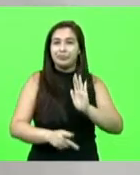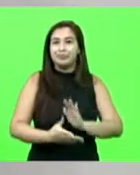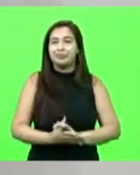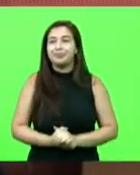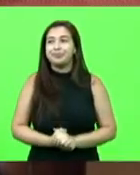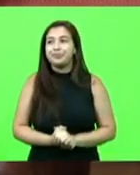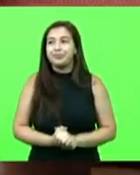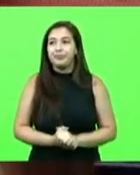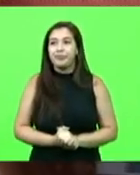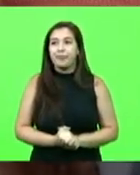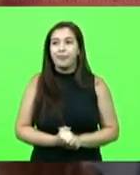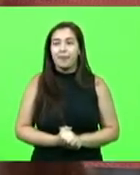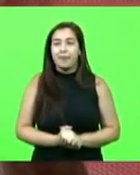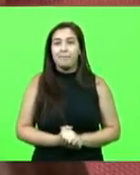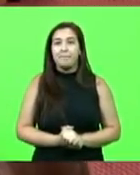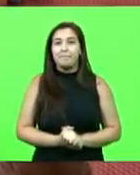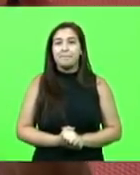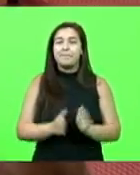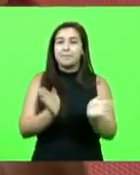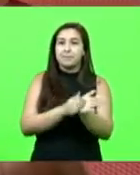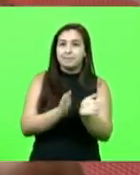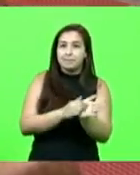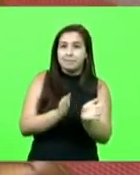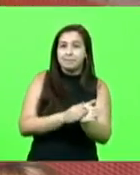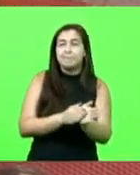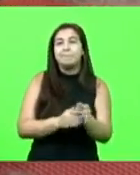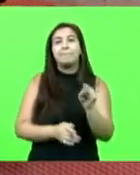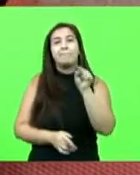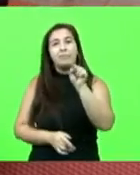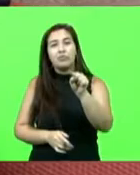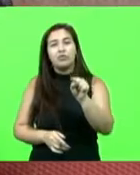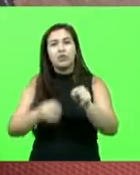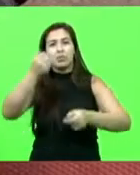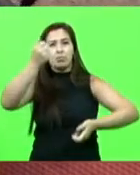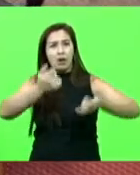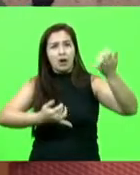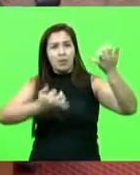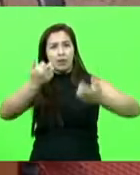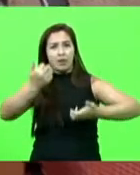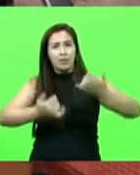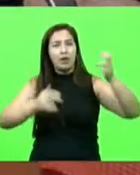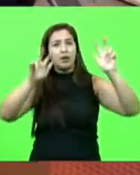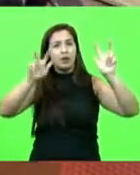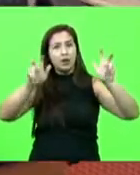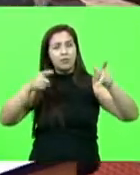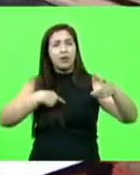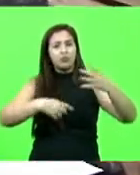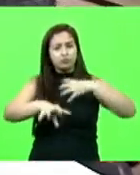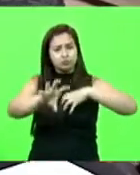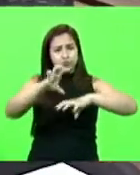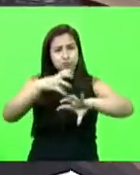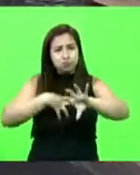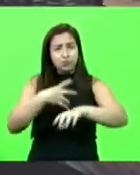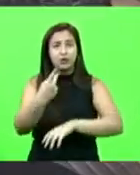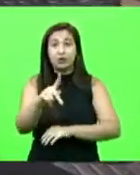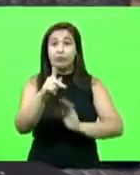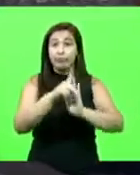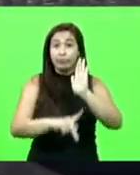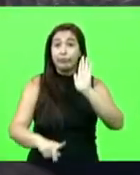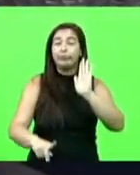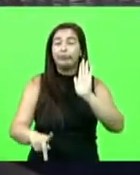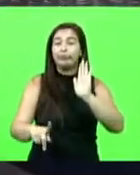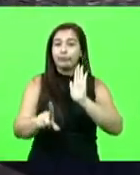Deputada Ana, parabenizá-la pelas suas colocações e solidarizar-me com o seu projeto também, tem meu total